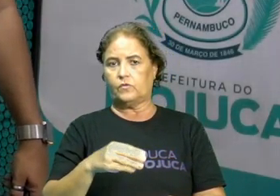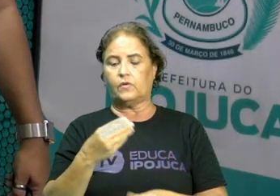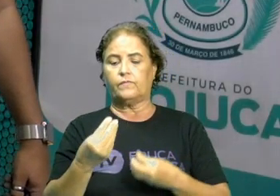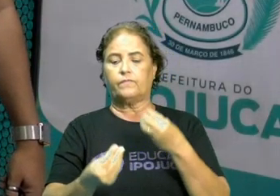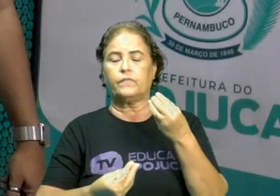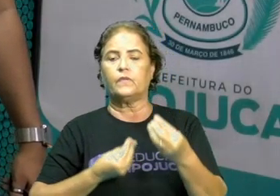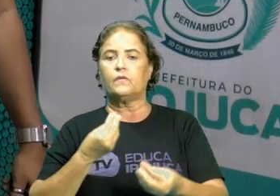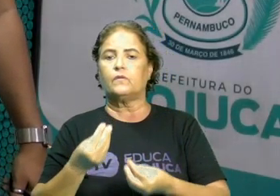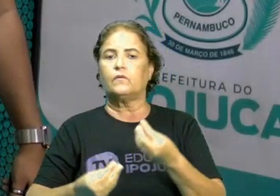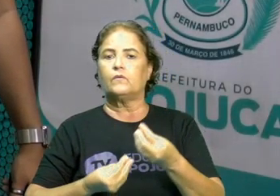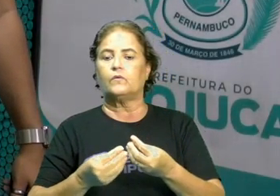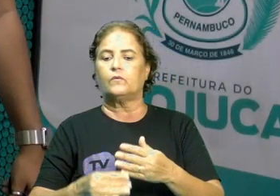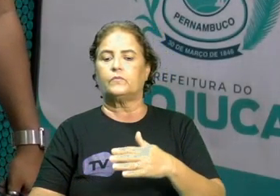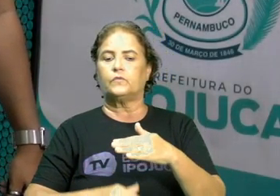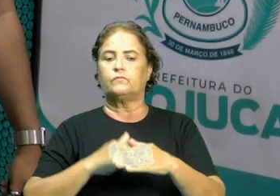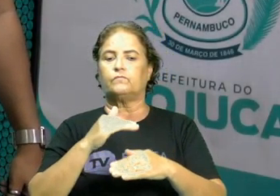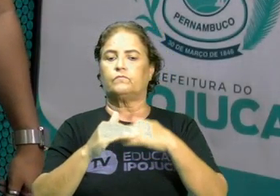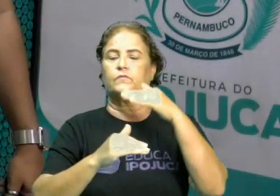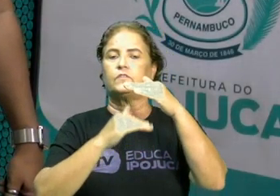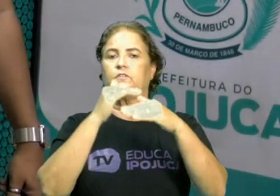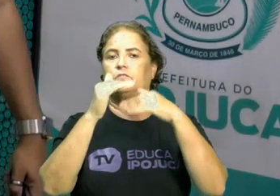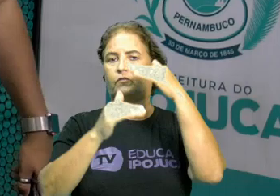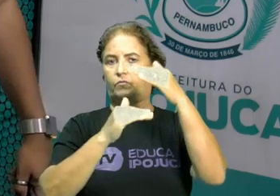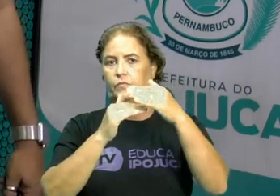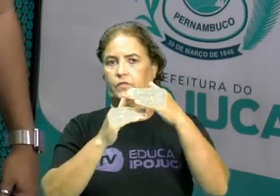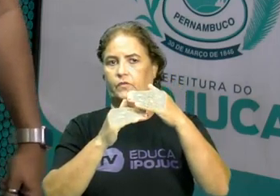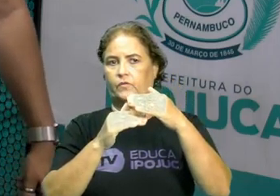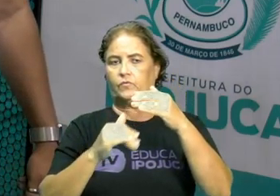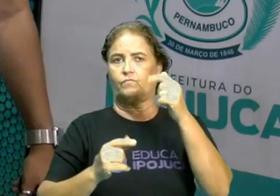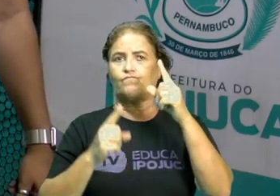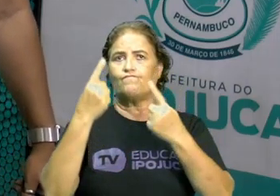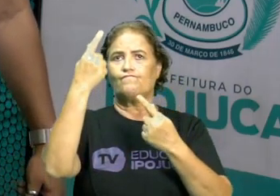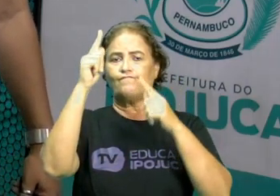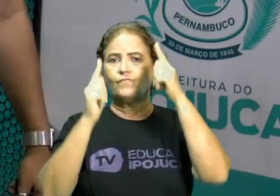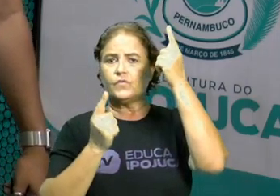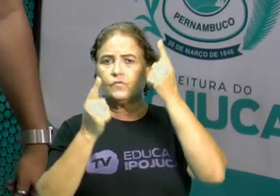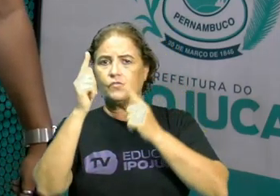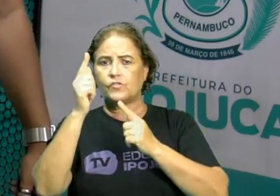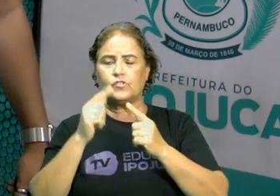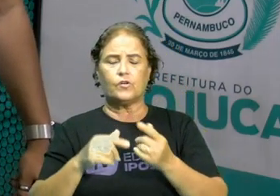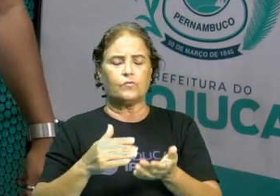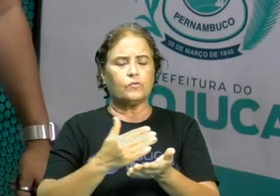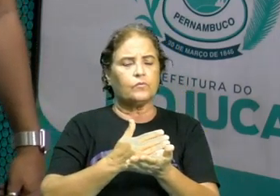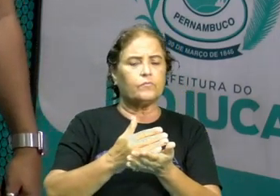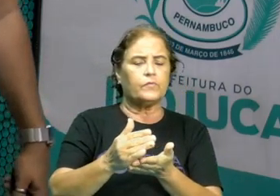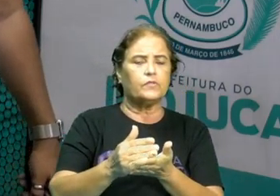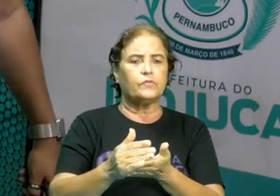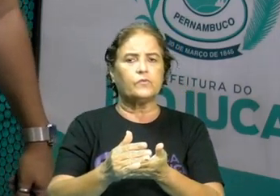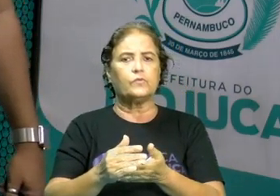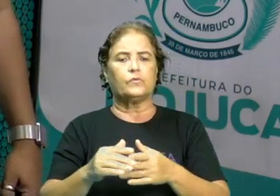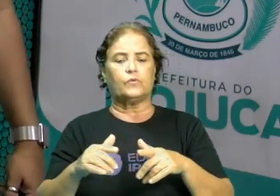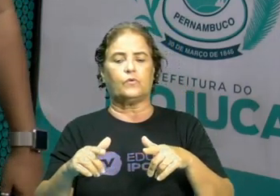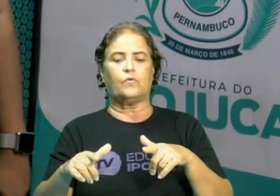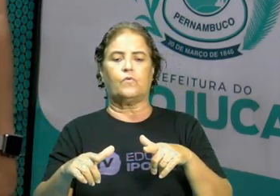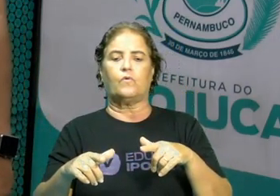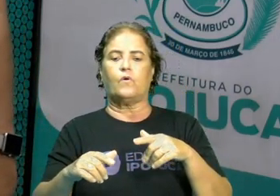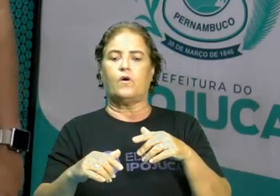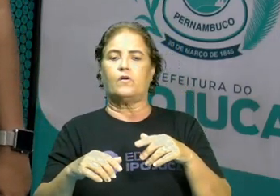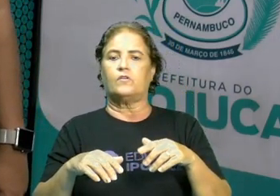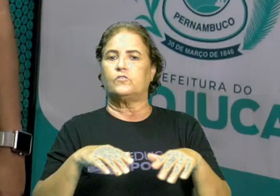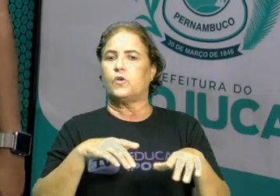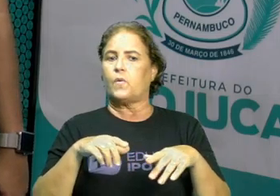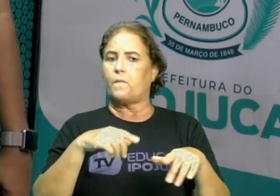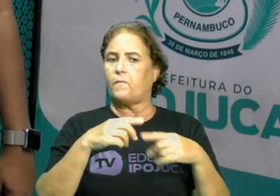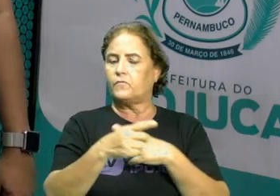foi que o desenvolvimento industrial, que se iniciou lá com as máquinas simples, ela melhorou a qualidade